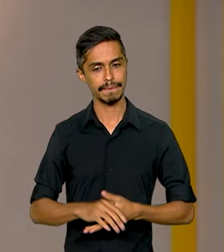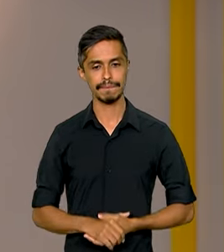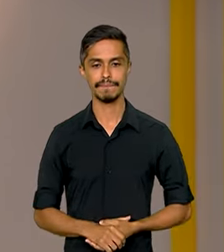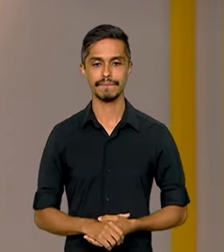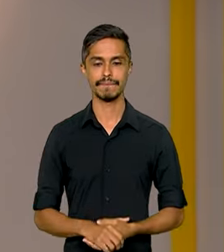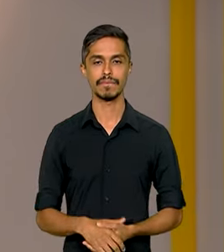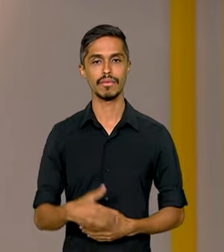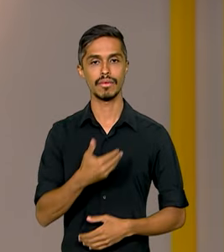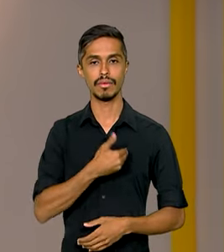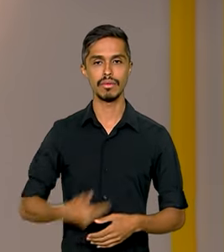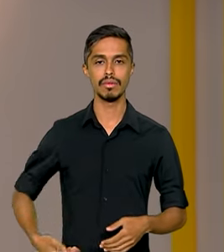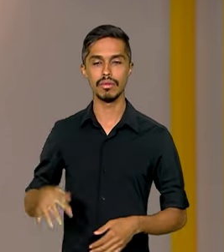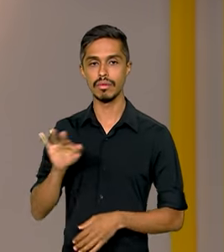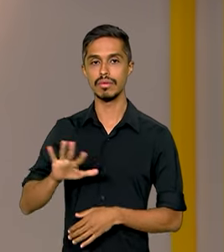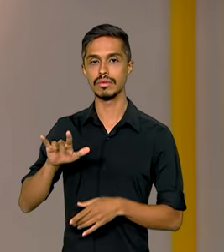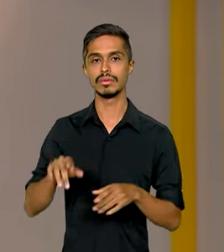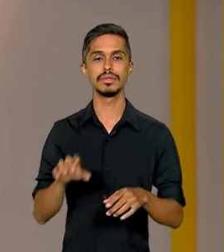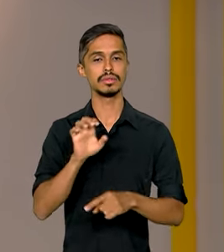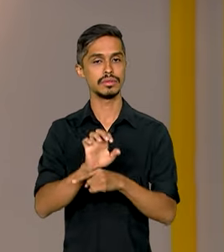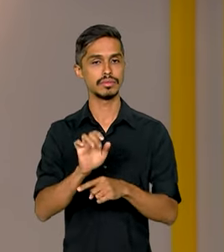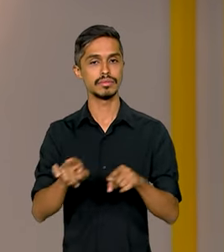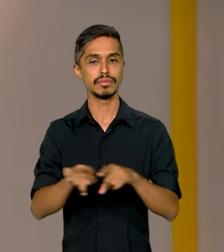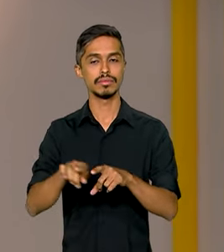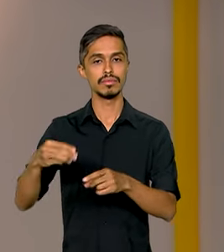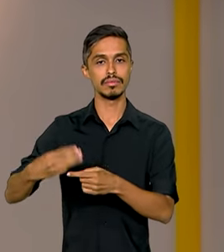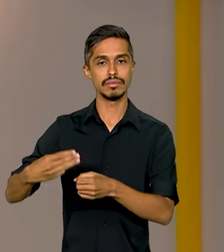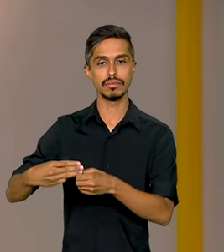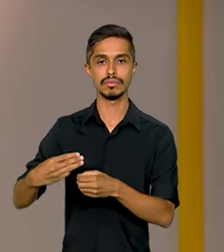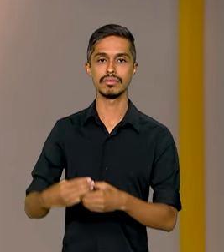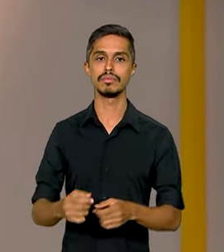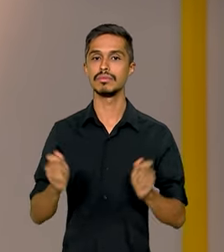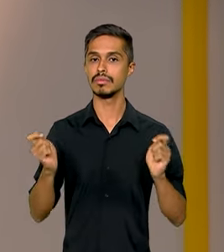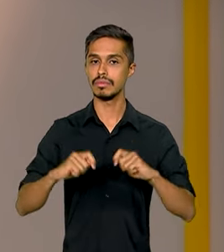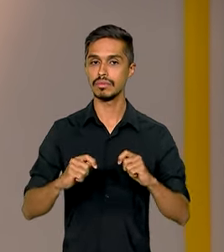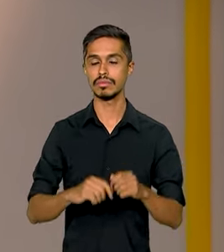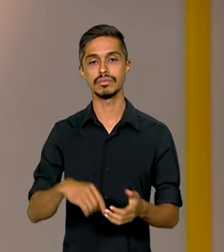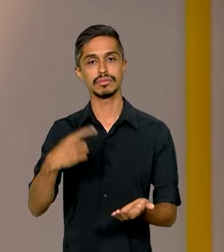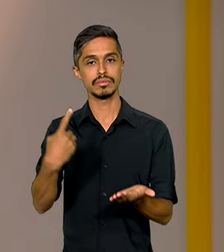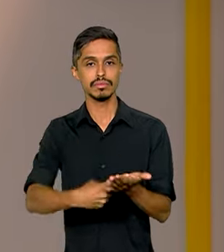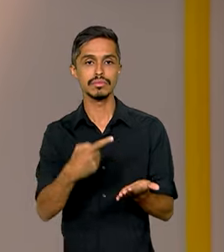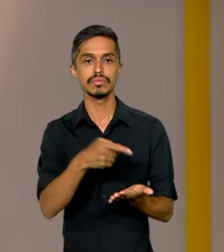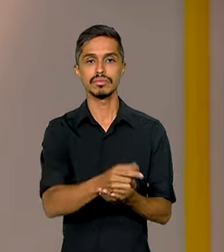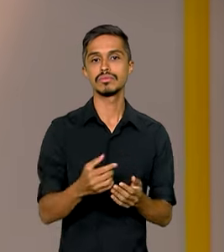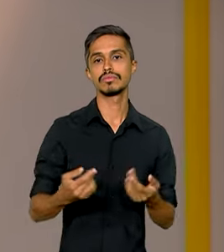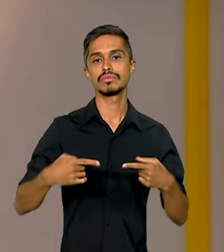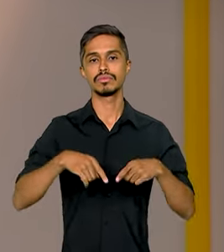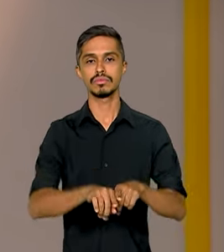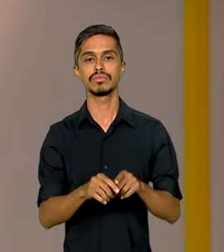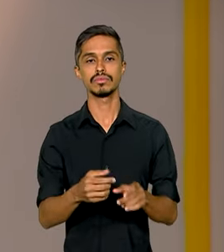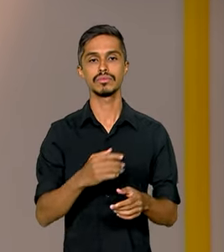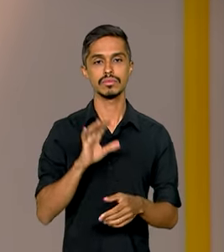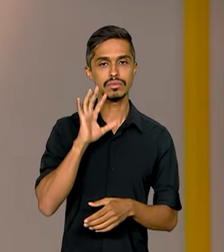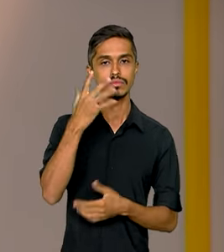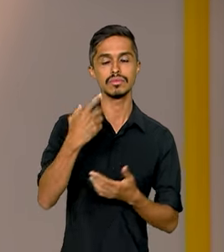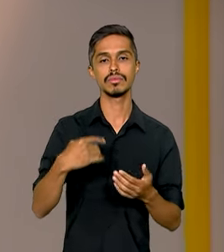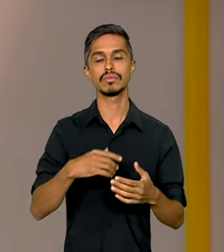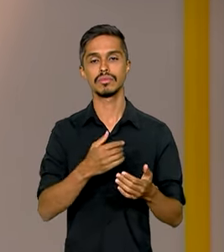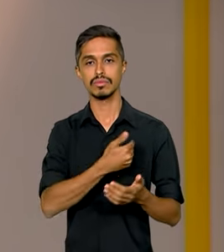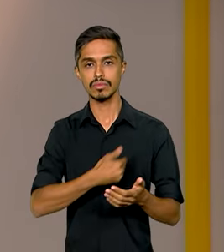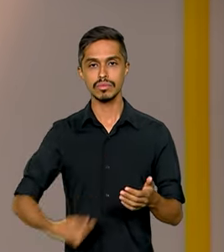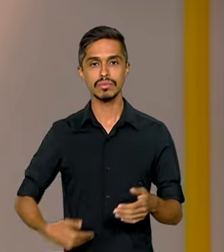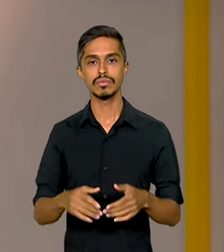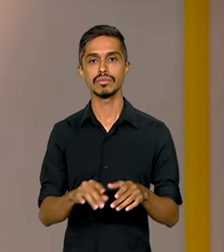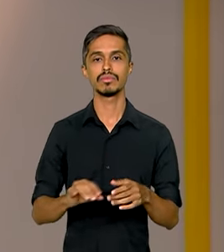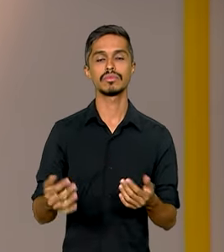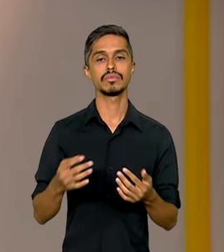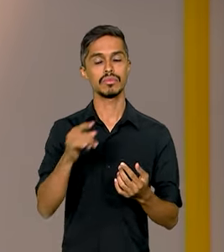Os governos federal, estaduais e municipais poderão firmar convênios com entidades públicas e privadas sem fins